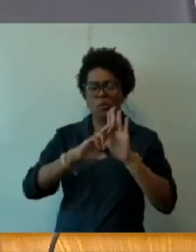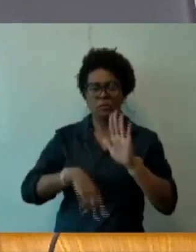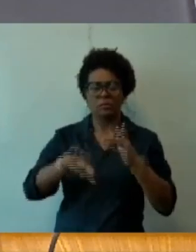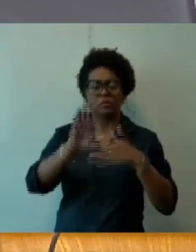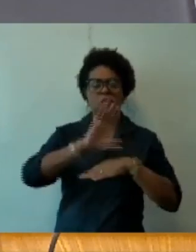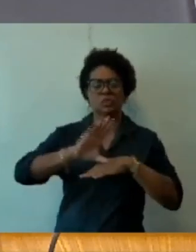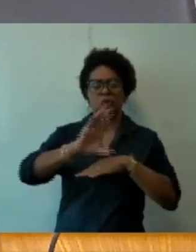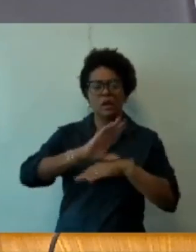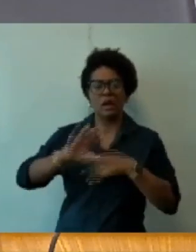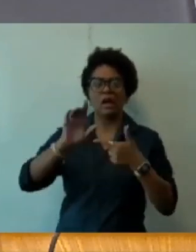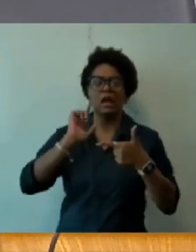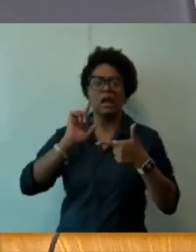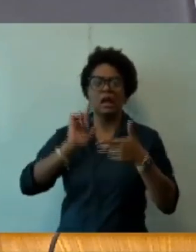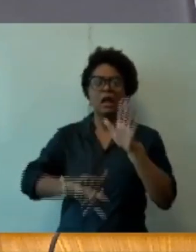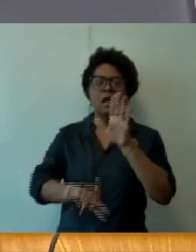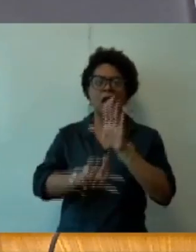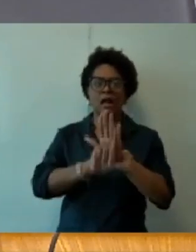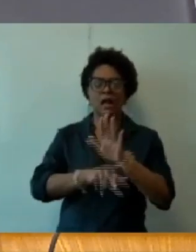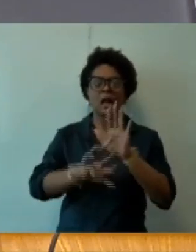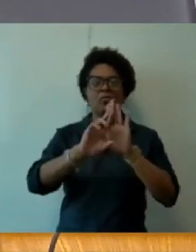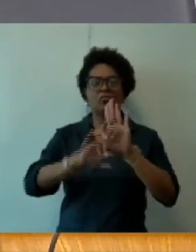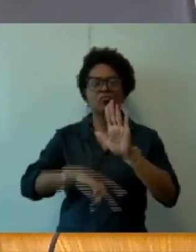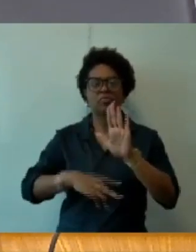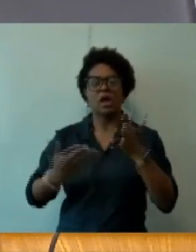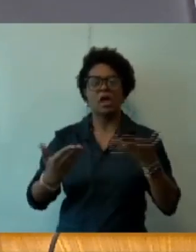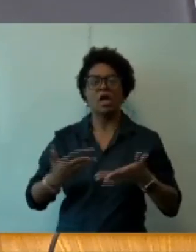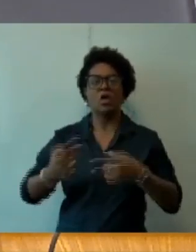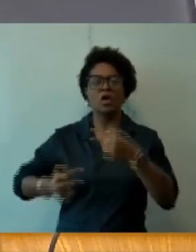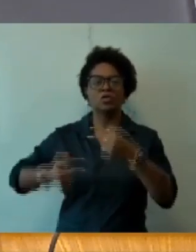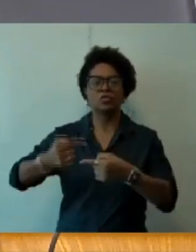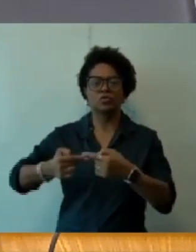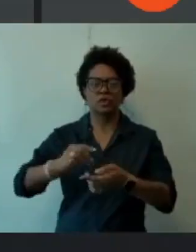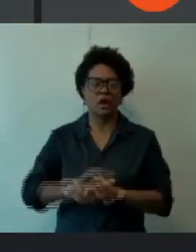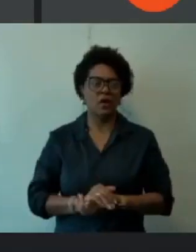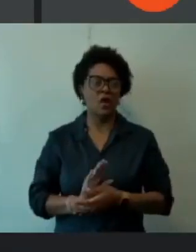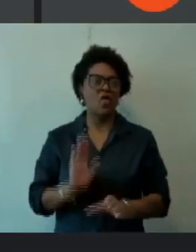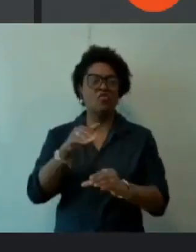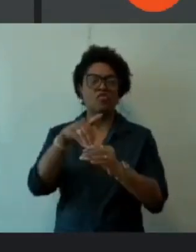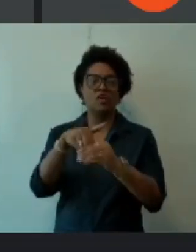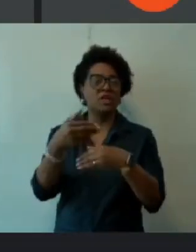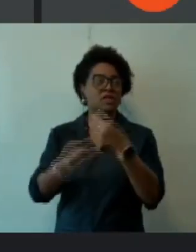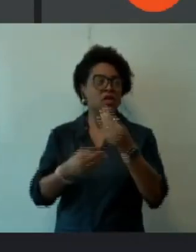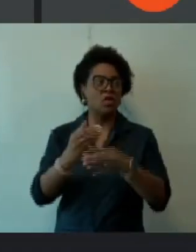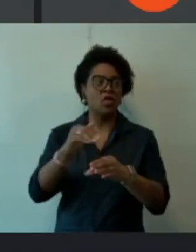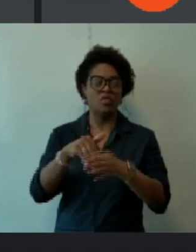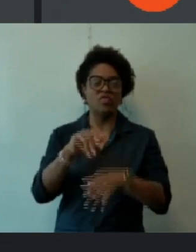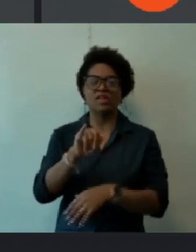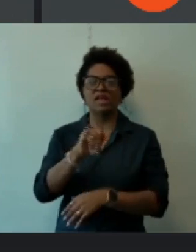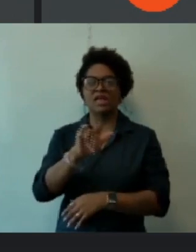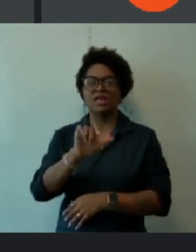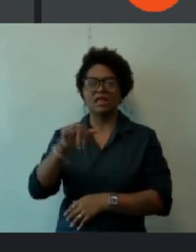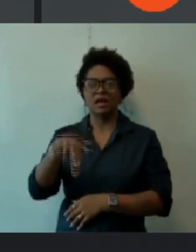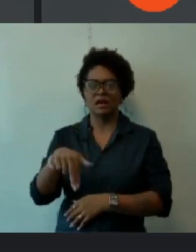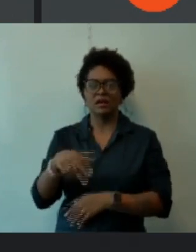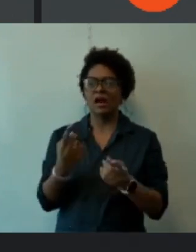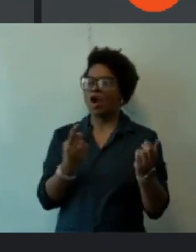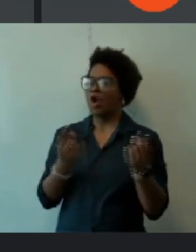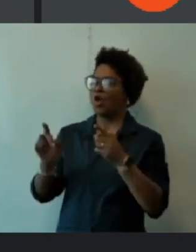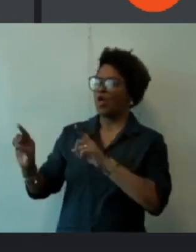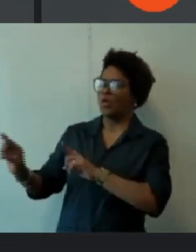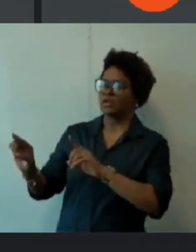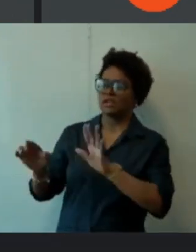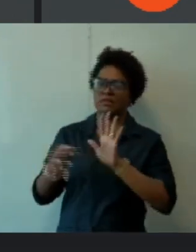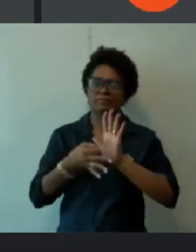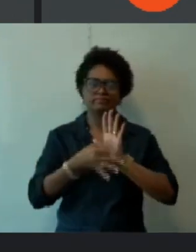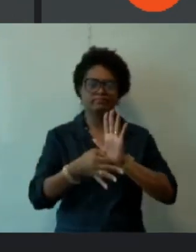regimentalidade, eu levo para a discussão. Trago para a votação, como vota o vereador Lamelo? Contra o parecer. Vereador